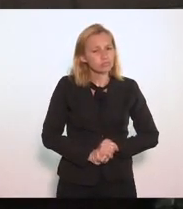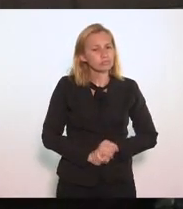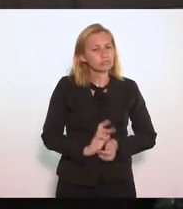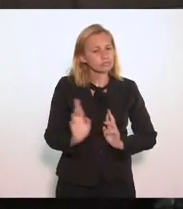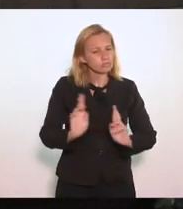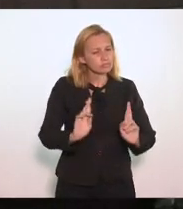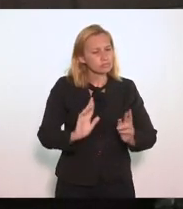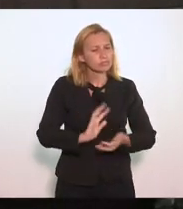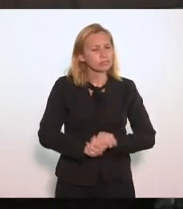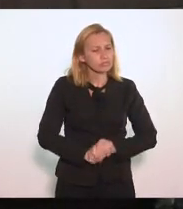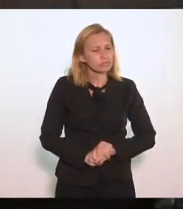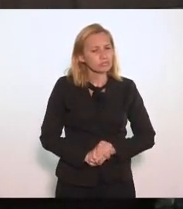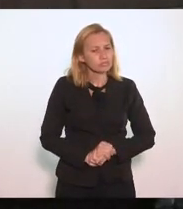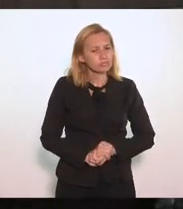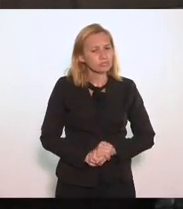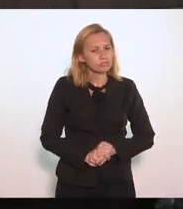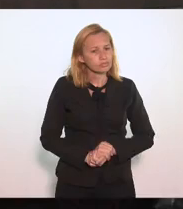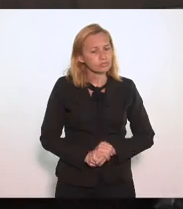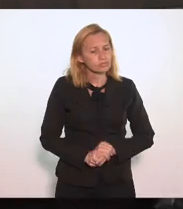relação